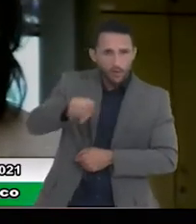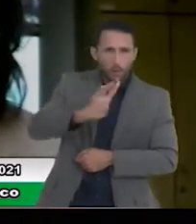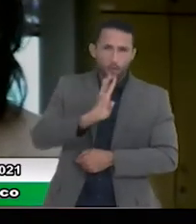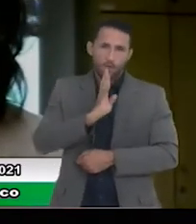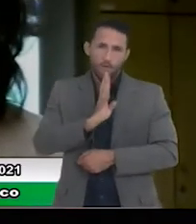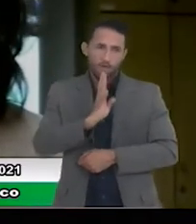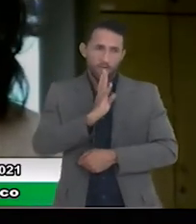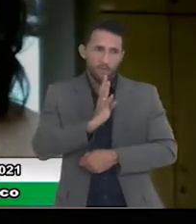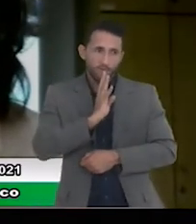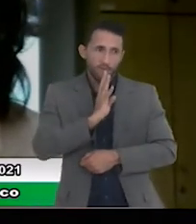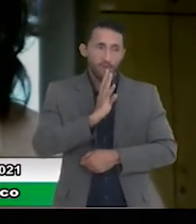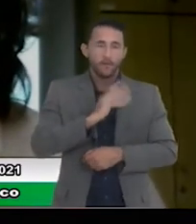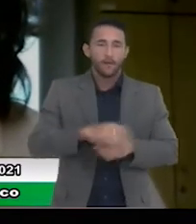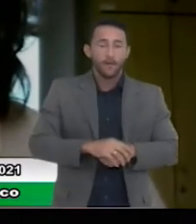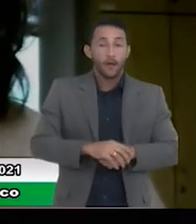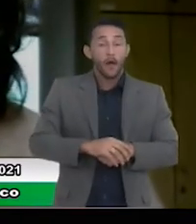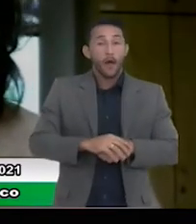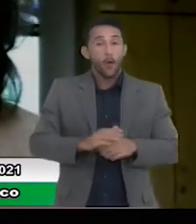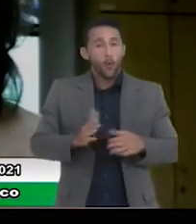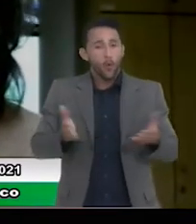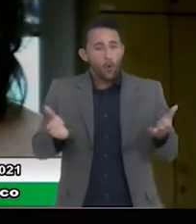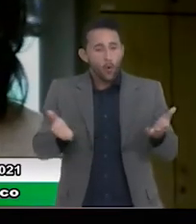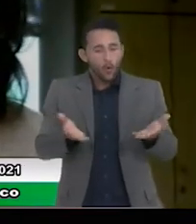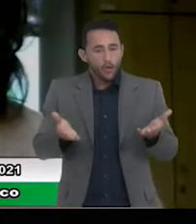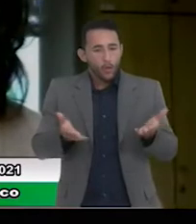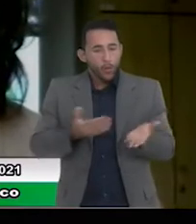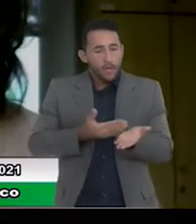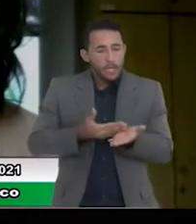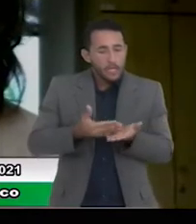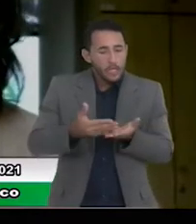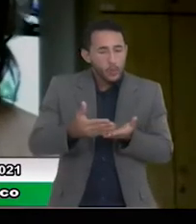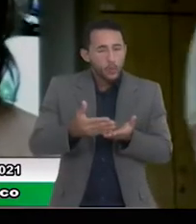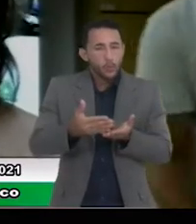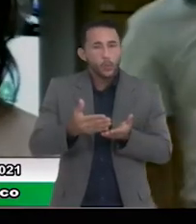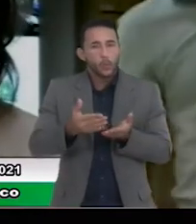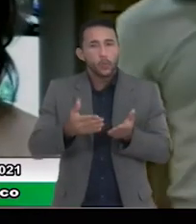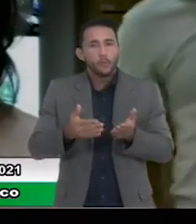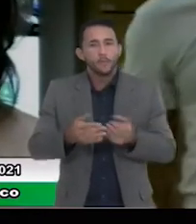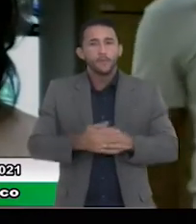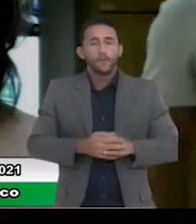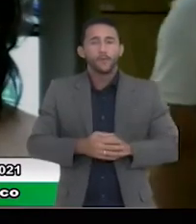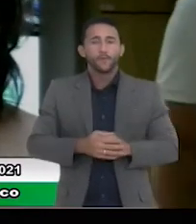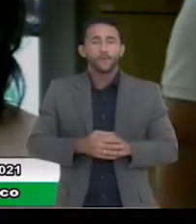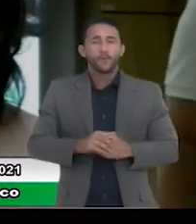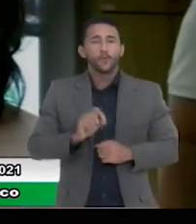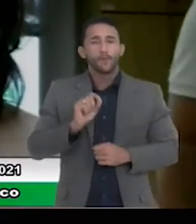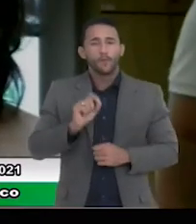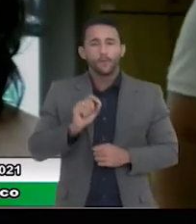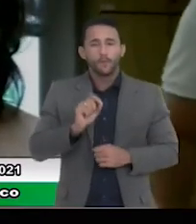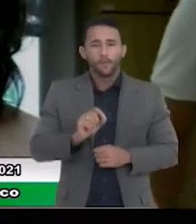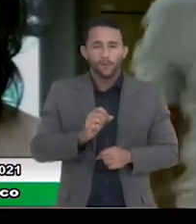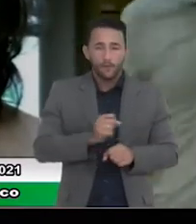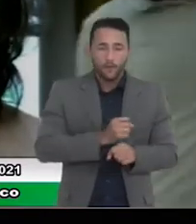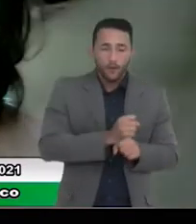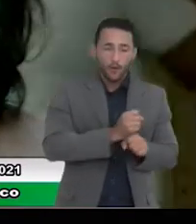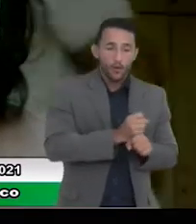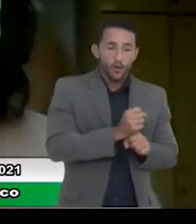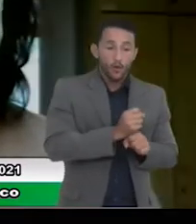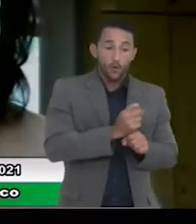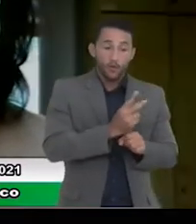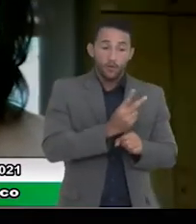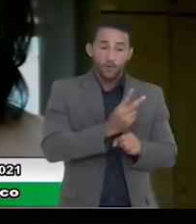gente está começando agora o movimento de construção do plano plurianual para os próximos quatro anos, que vai de 2022 a 2025,